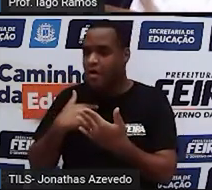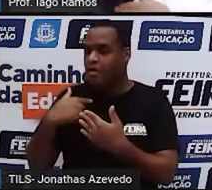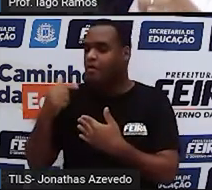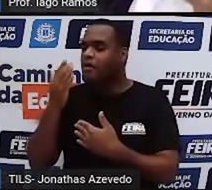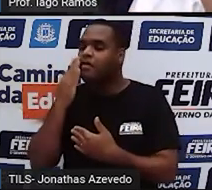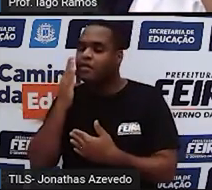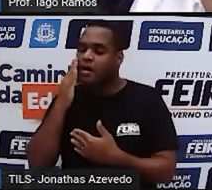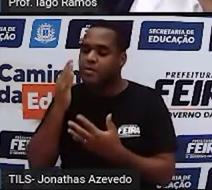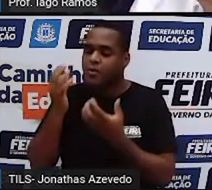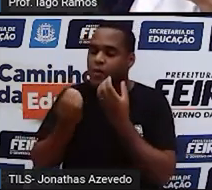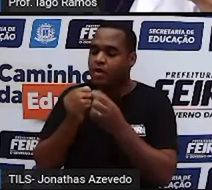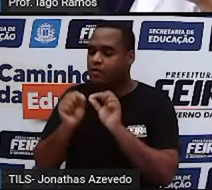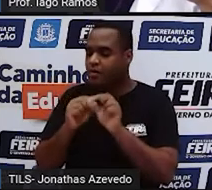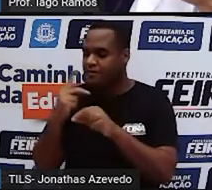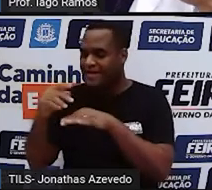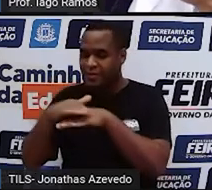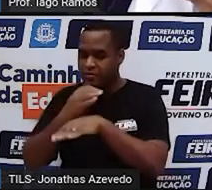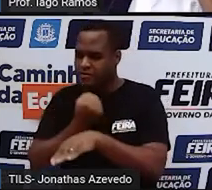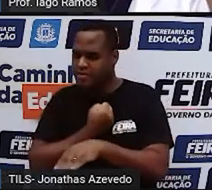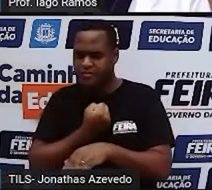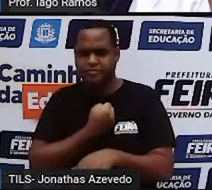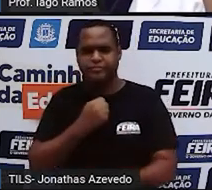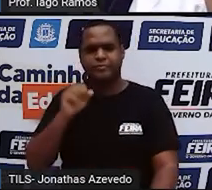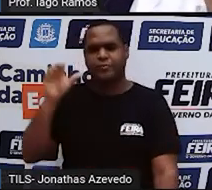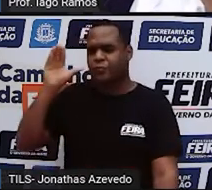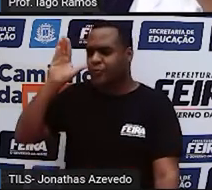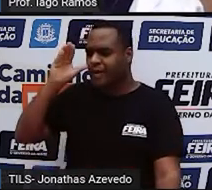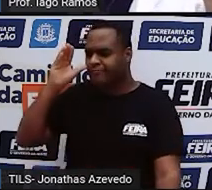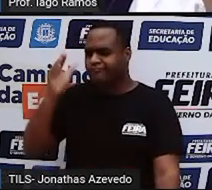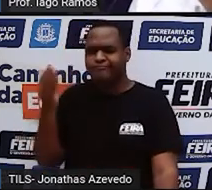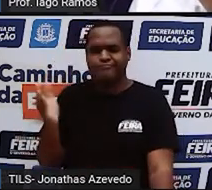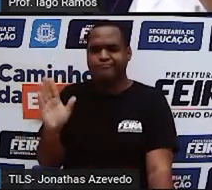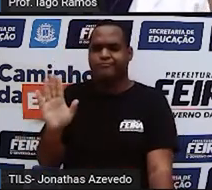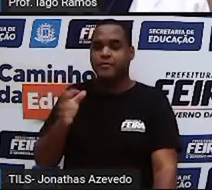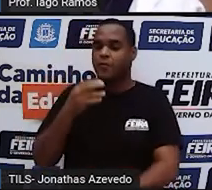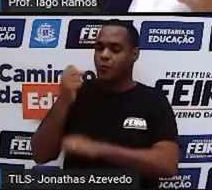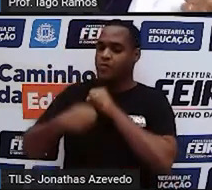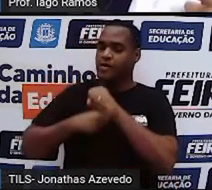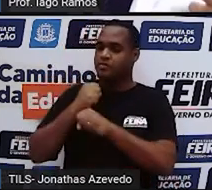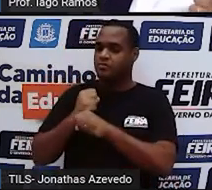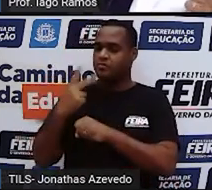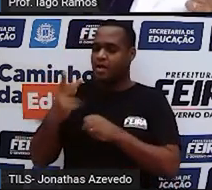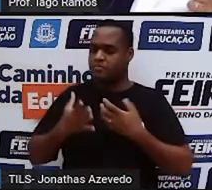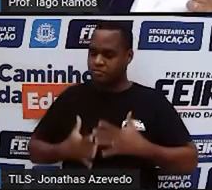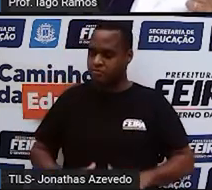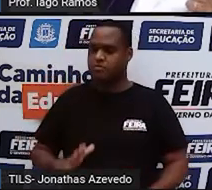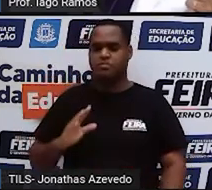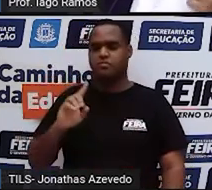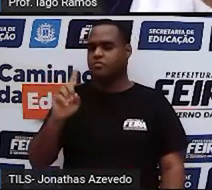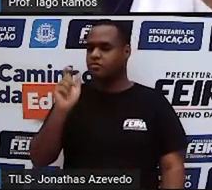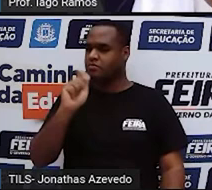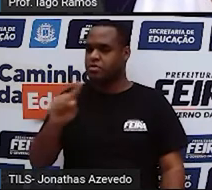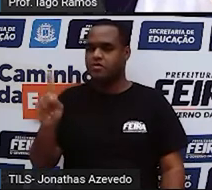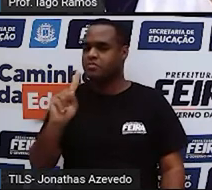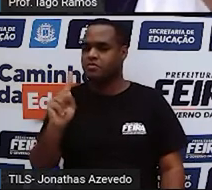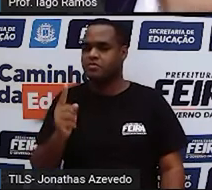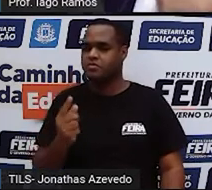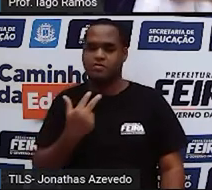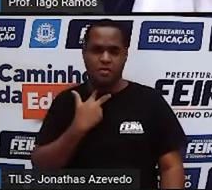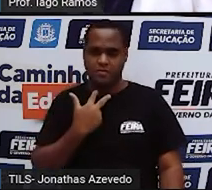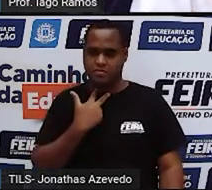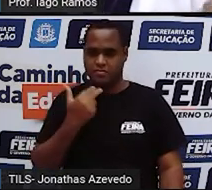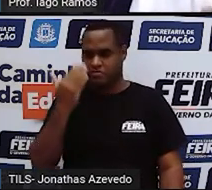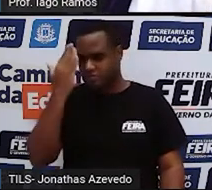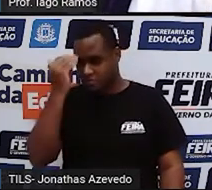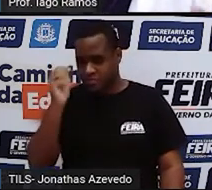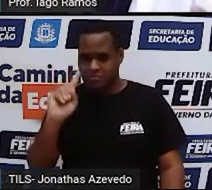posso saber quanto você calça e nem posso saber o ano em que você nasceu. Porque a ideia é